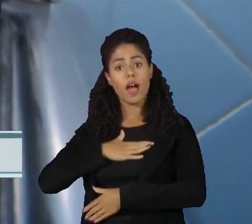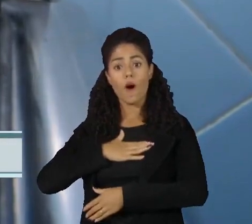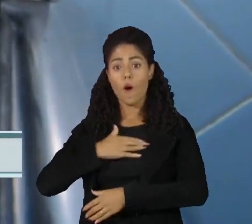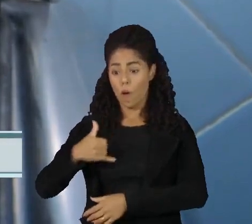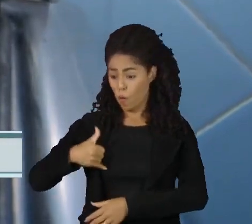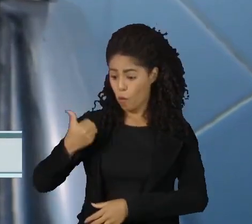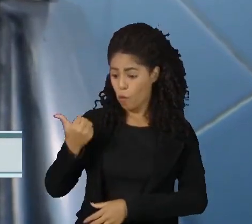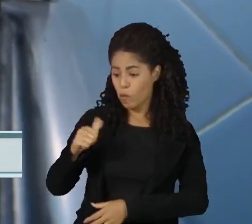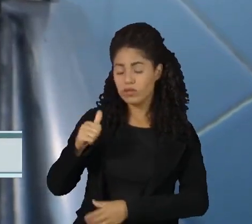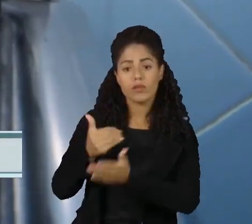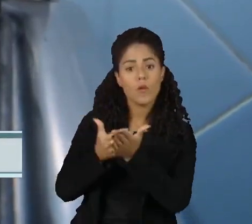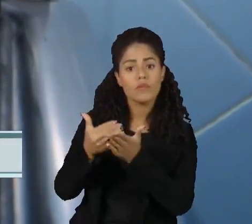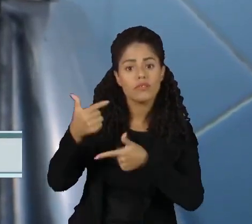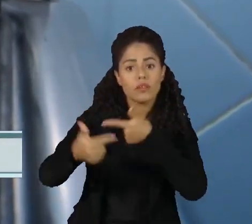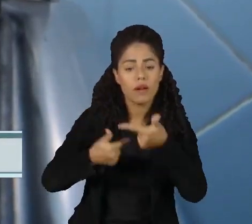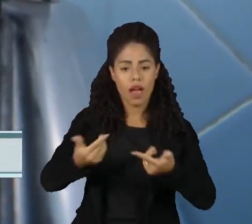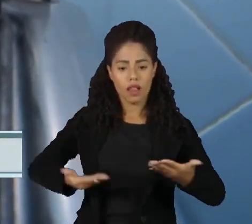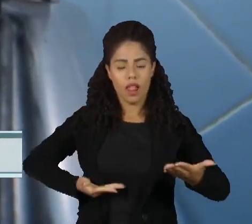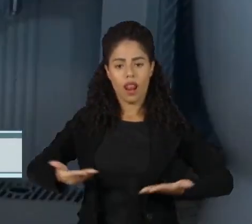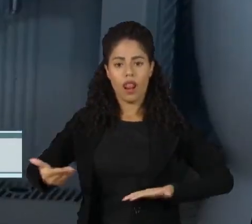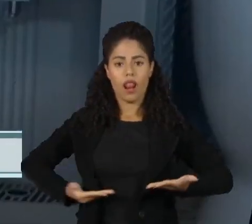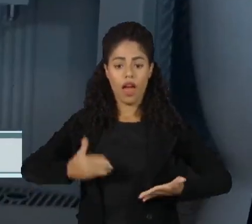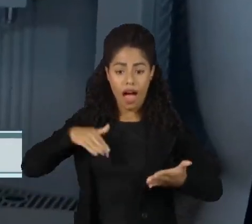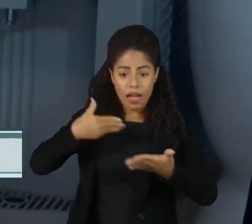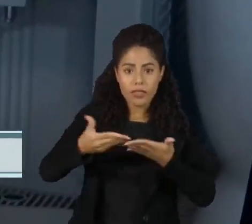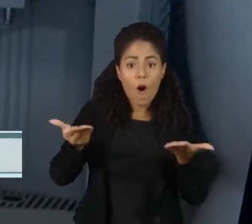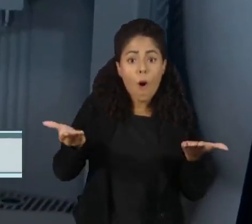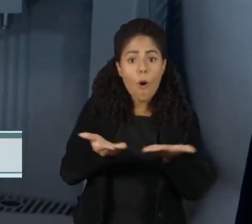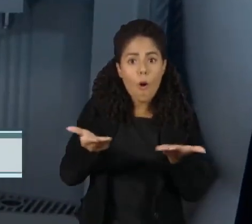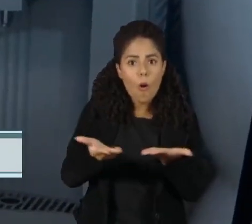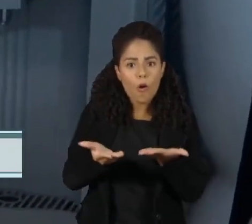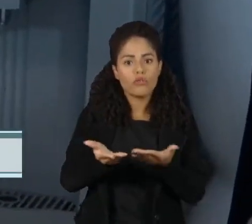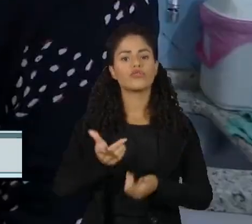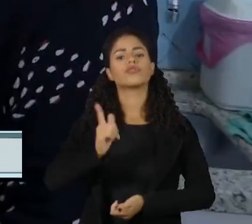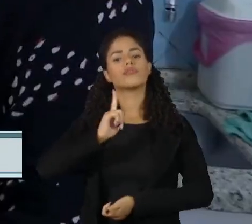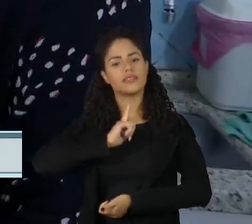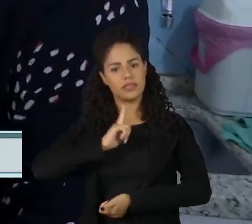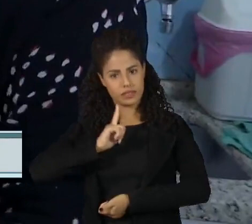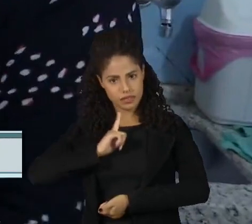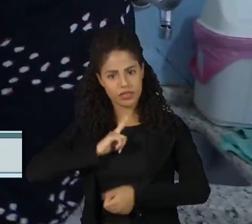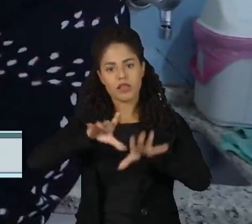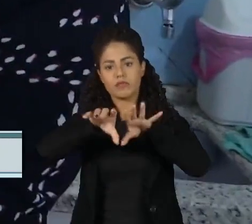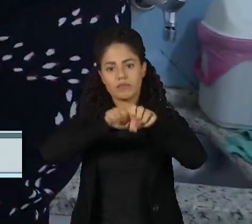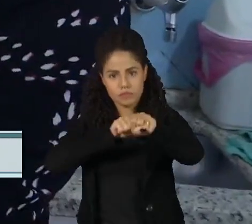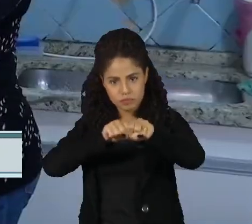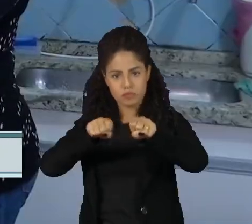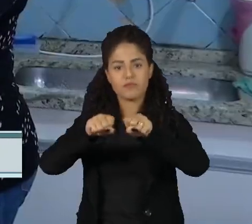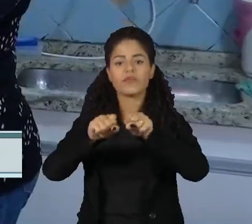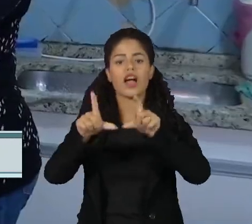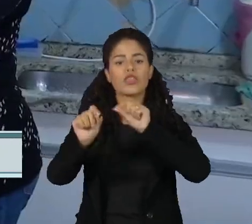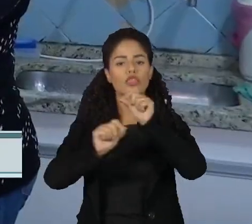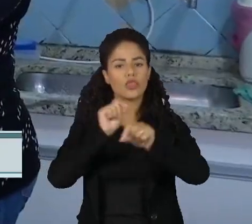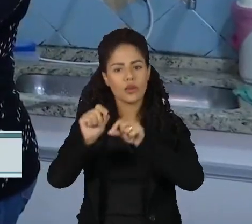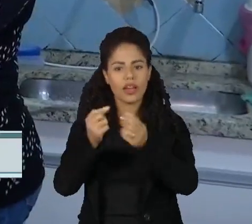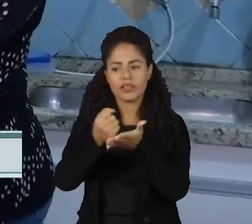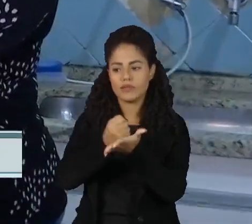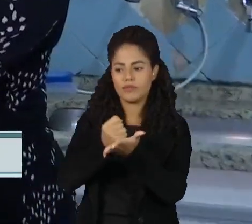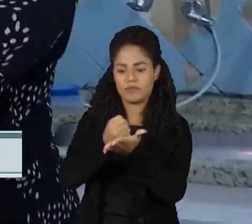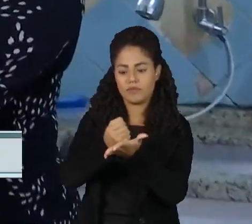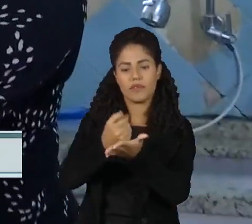como empregada doméstica e nunca mais parou. Hoje, ela tem um diploma de técnica em farmácia, mas